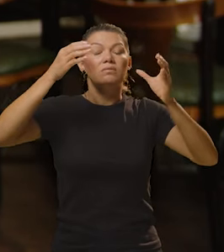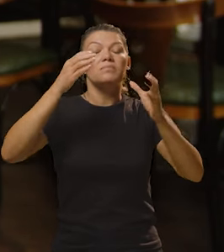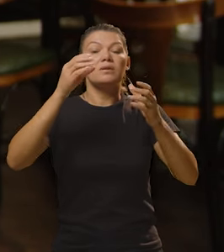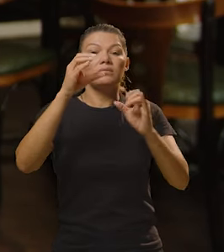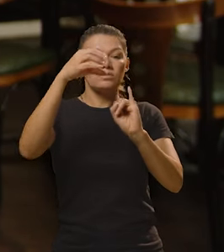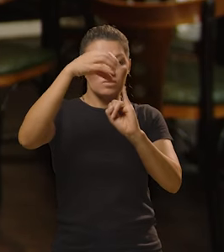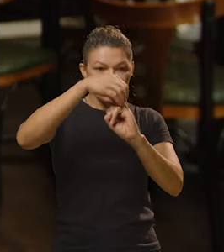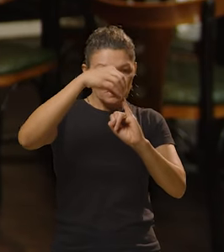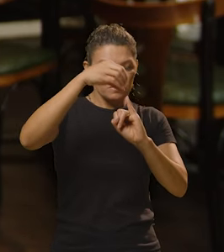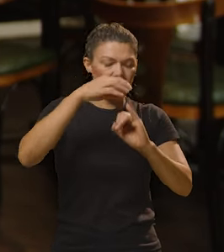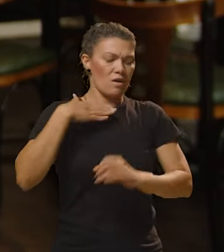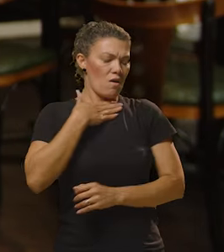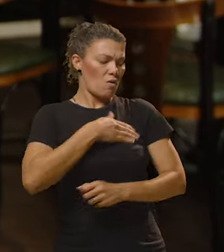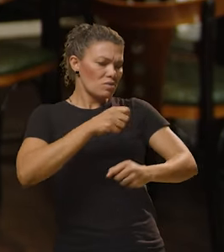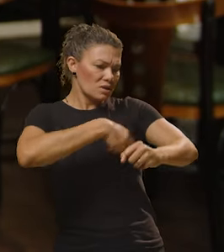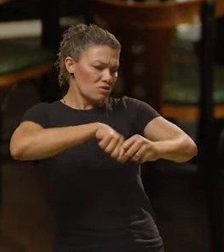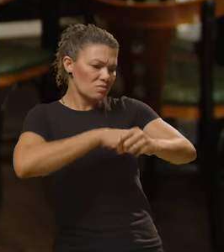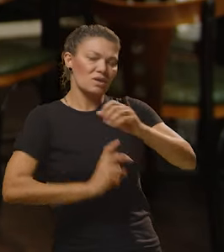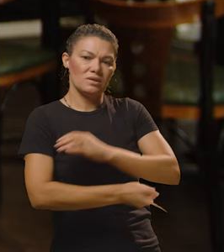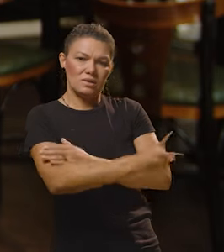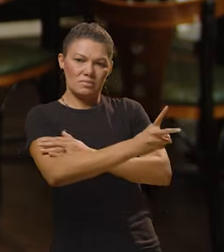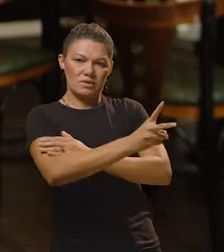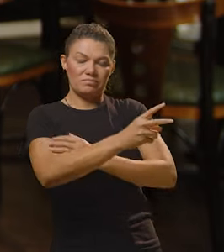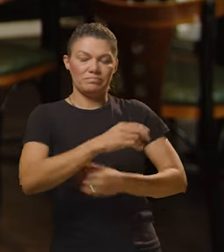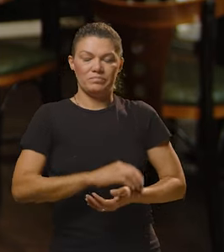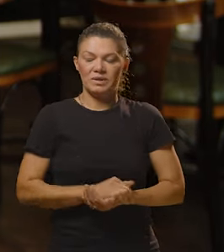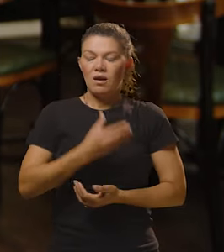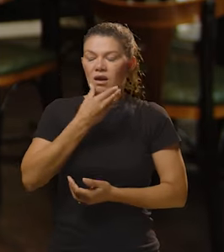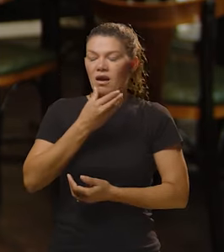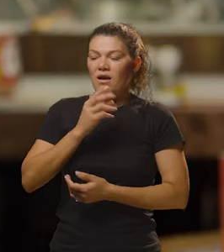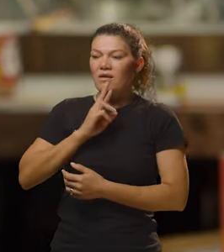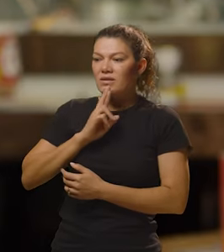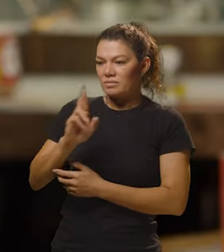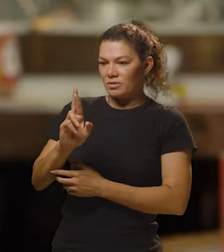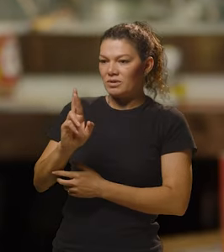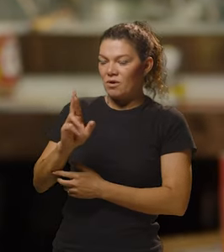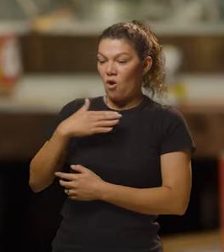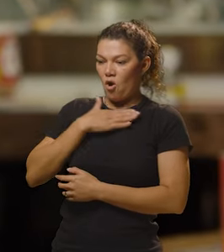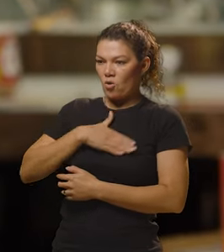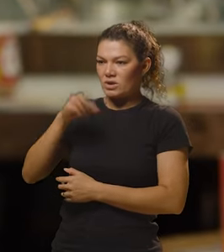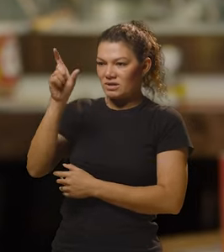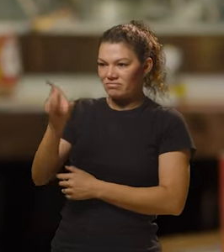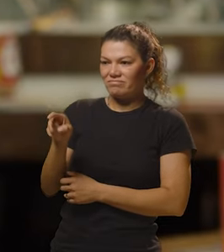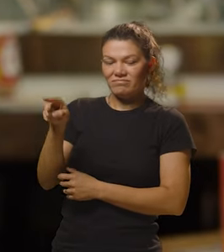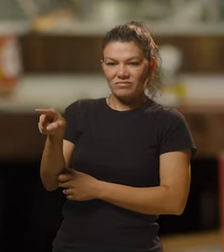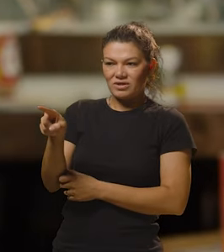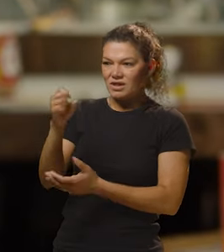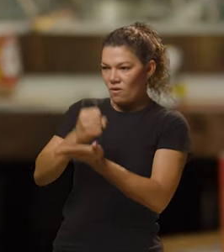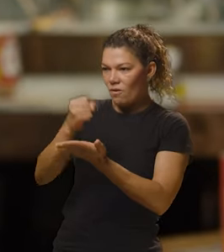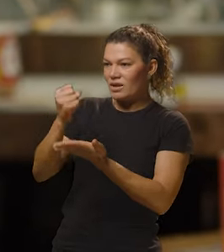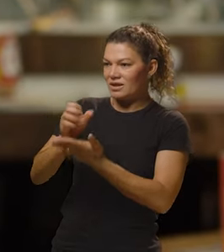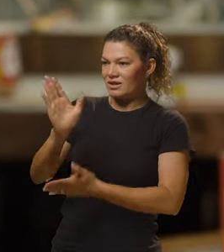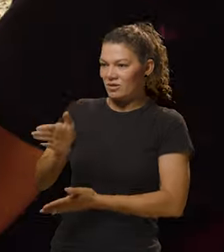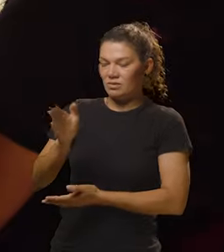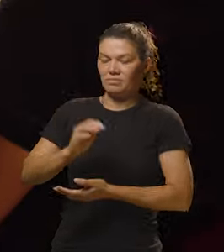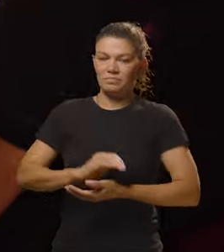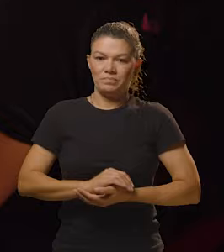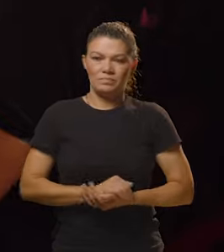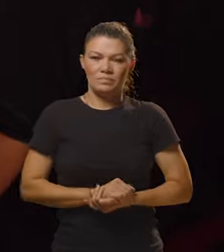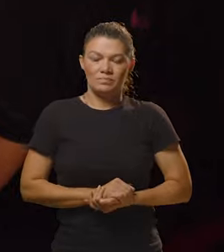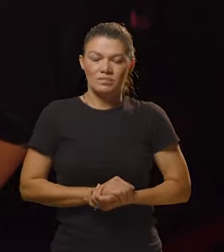gostei muito de cozinhar. Aí ele falou, eu gostei muito de você, vou te contratar.